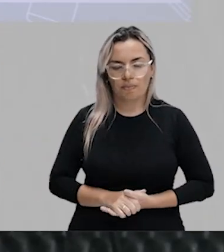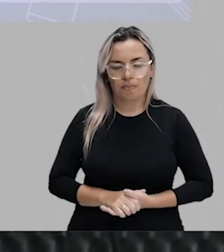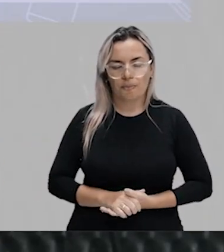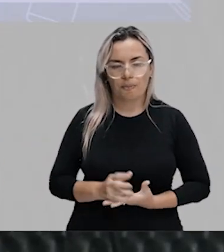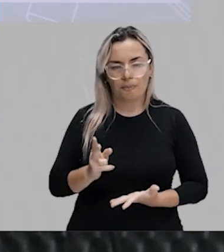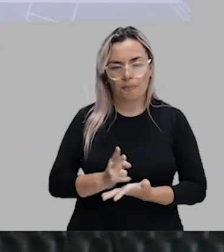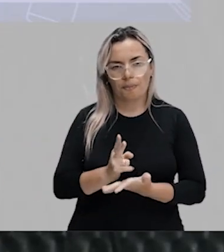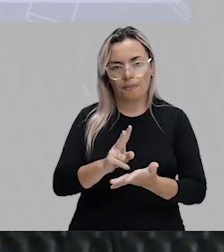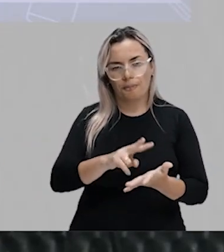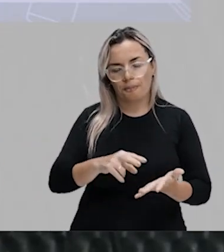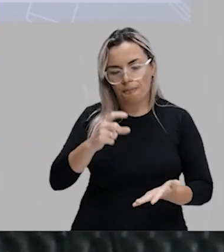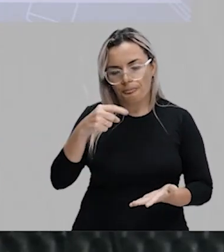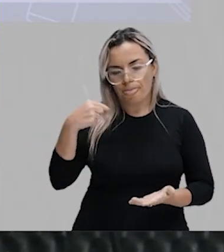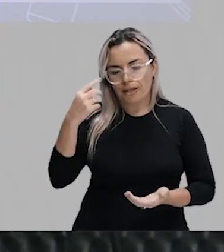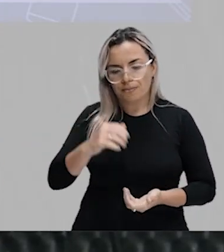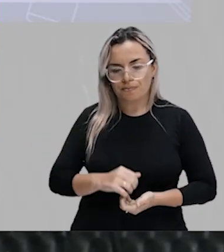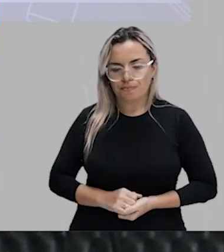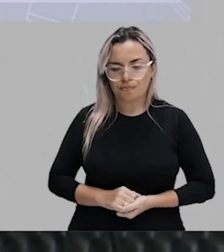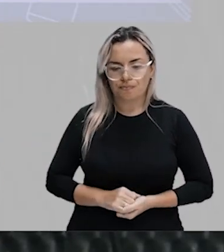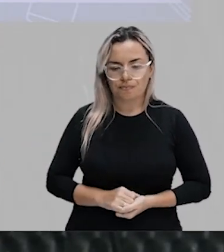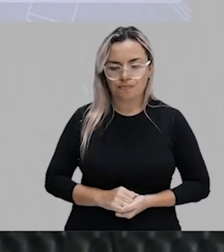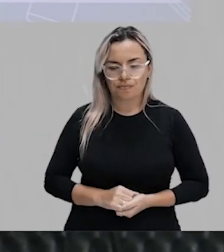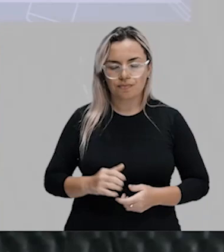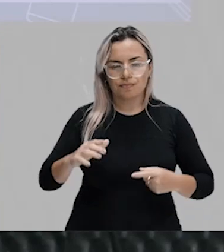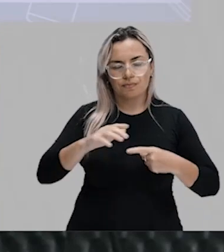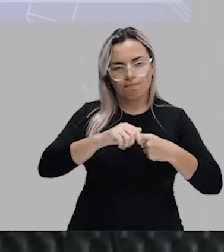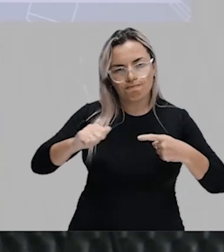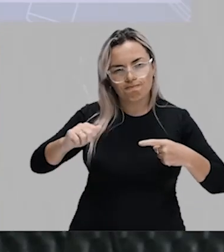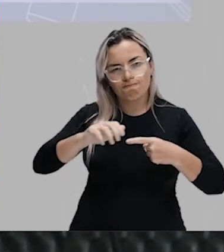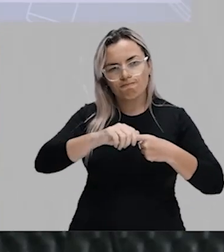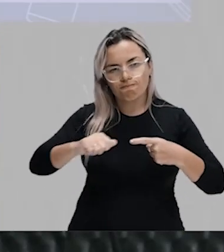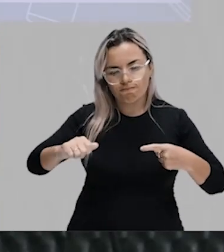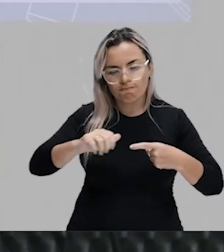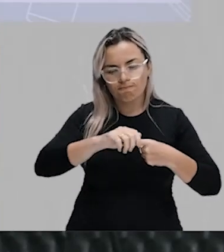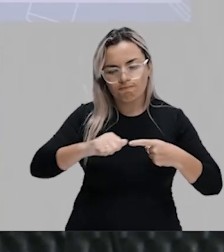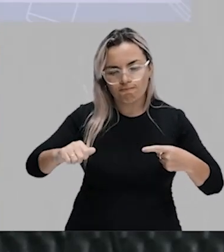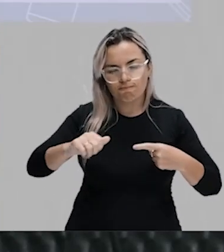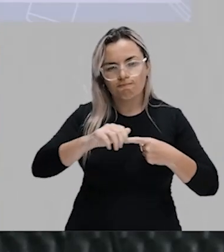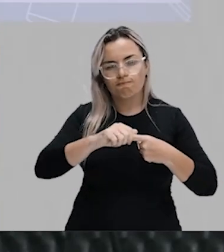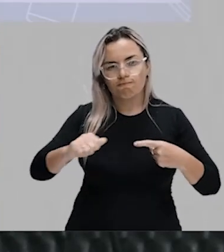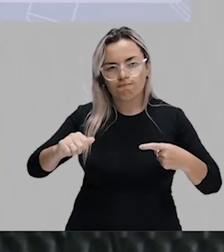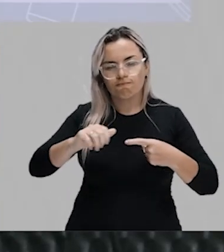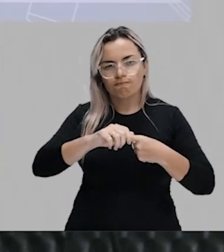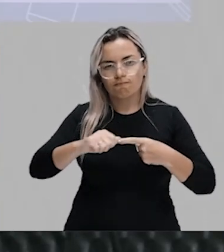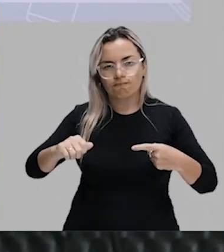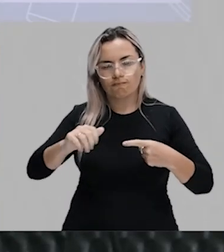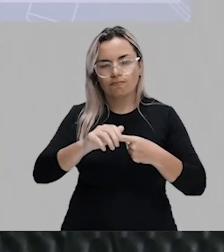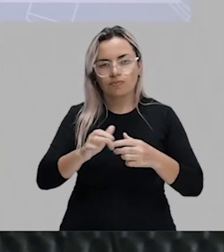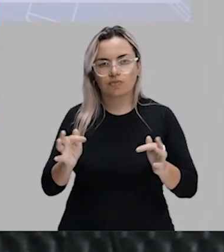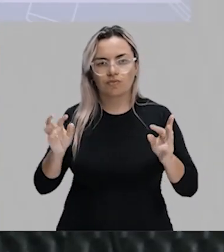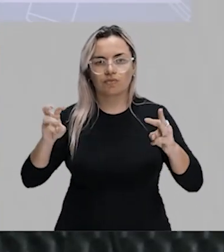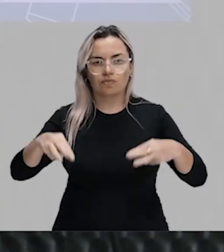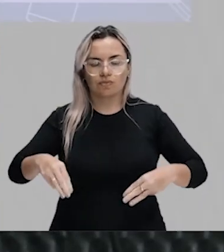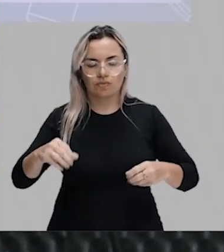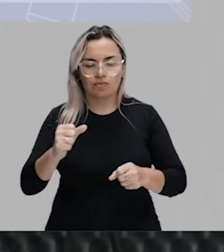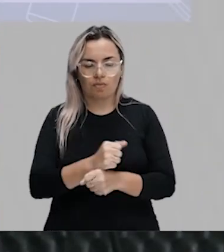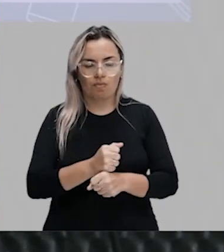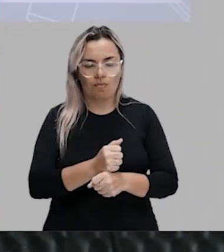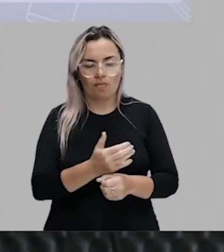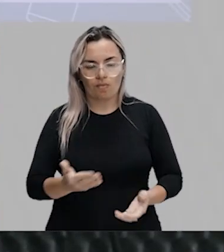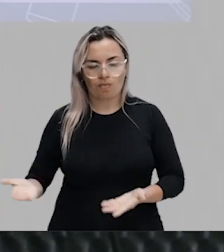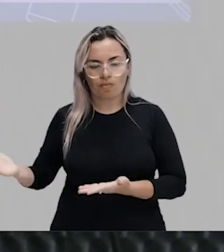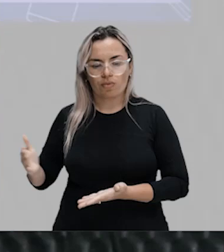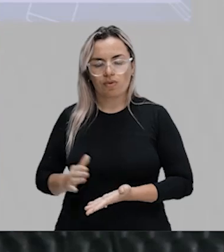Dar coba. Dar coba. Bajular. Puxar o saco. Afinal de ano, a galera gosta de dar